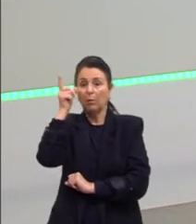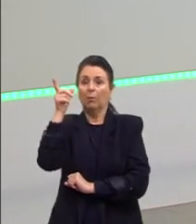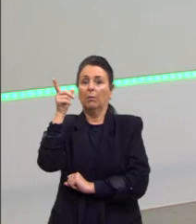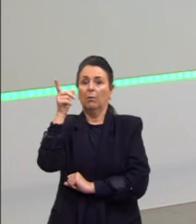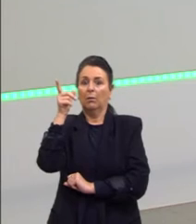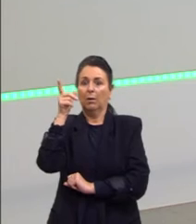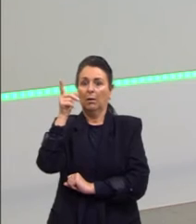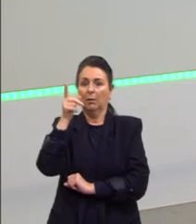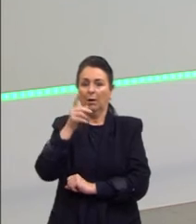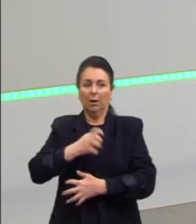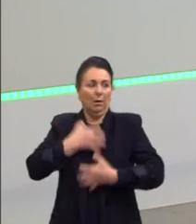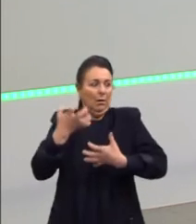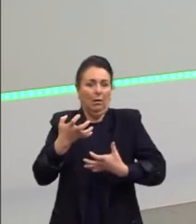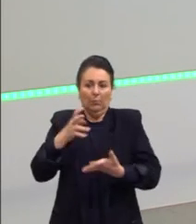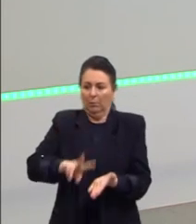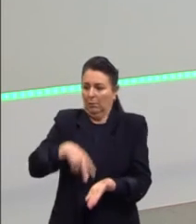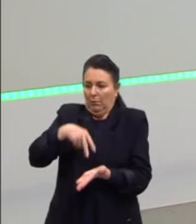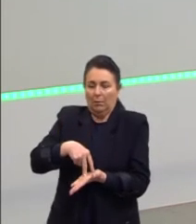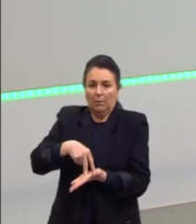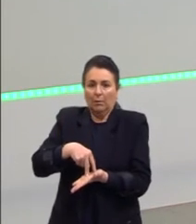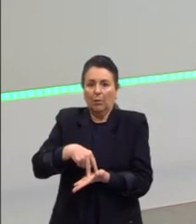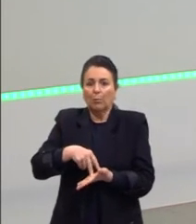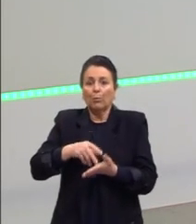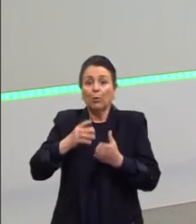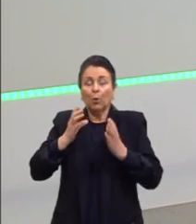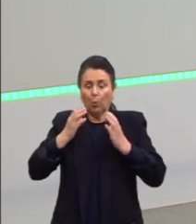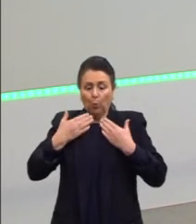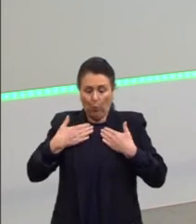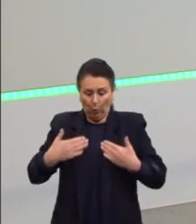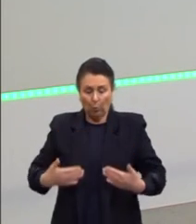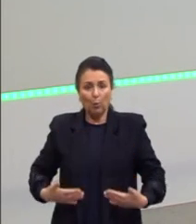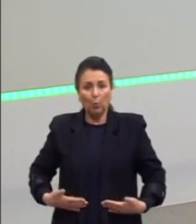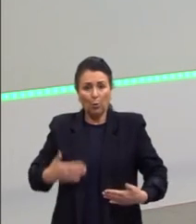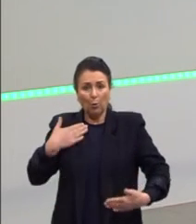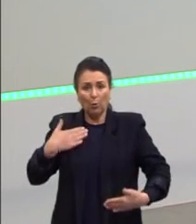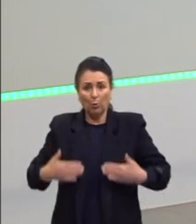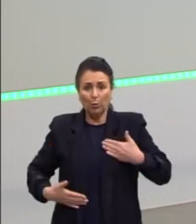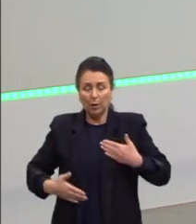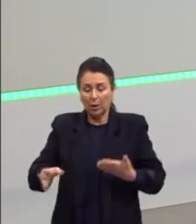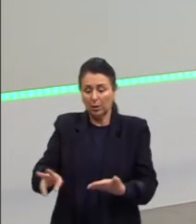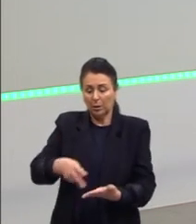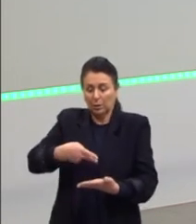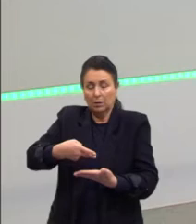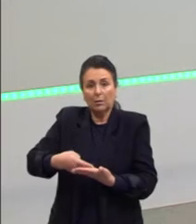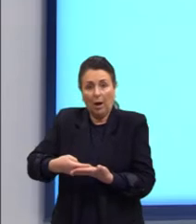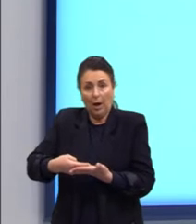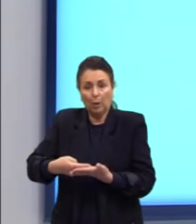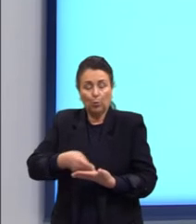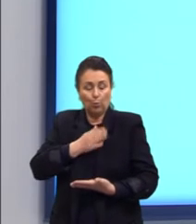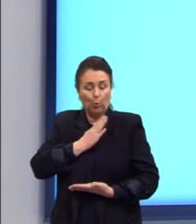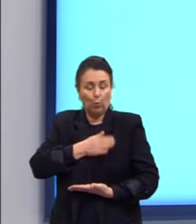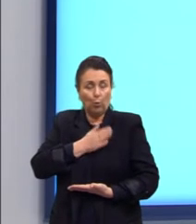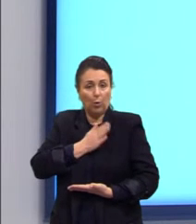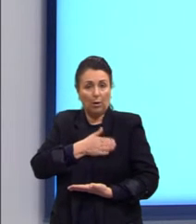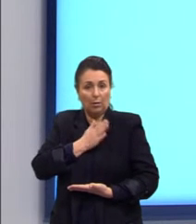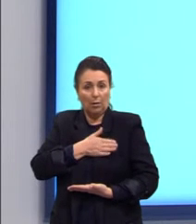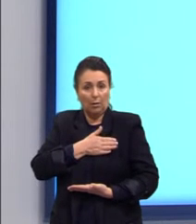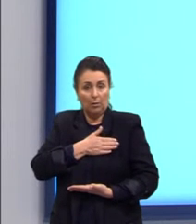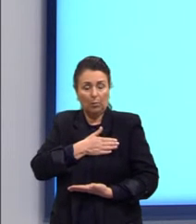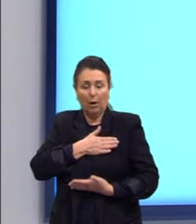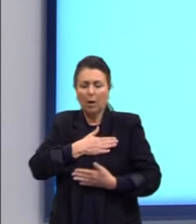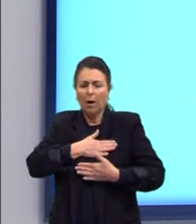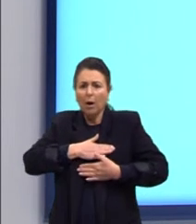pulando da cama. Porque teu corpo fica horas ali naquela posição horizontal. Os teus batimentos cardíacos ficam